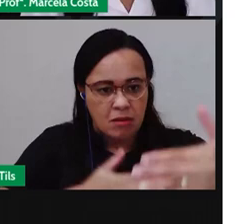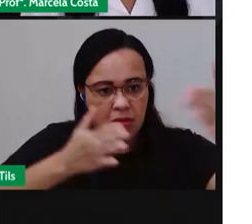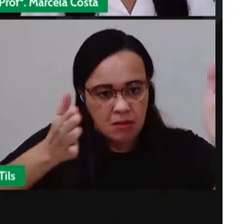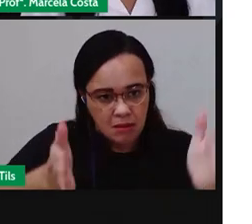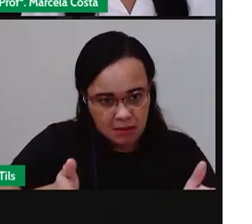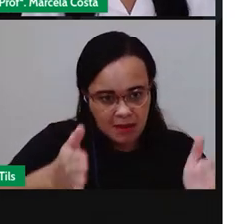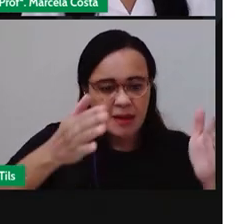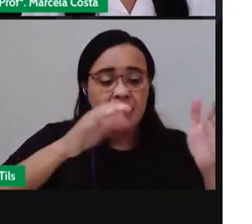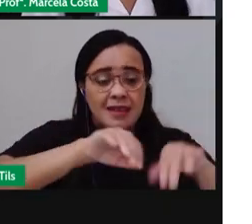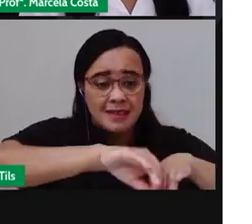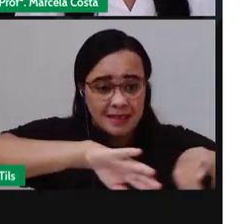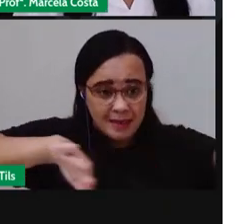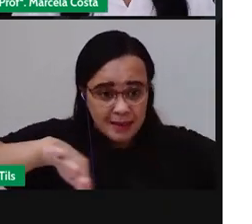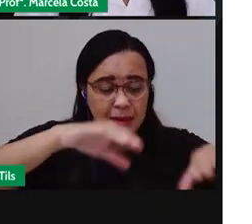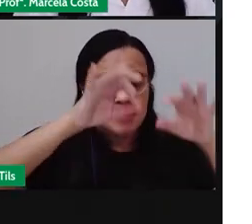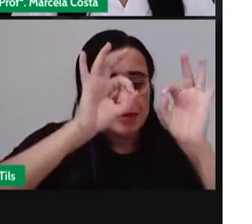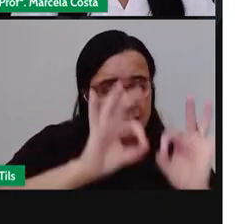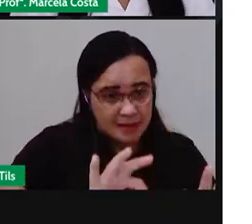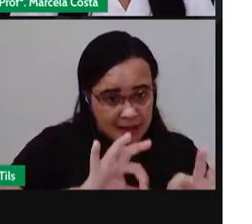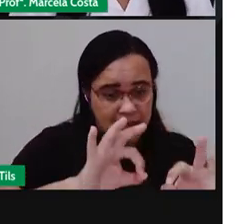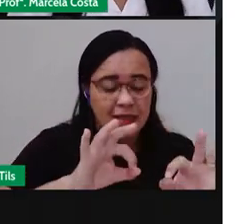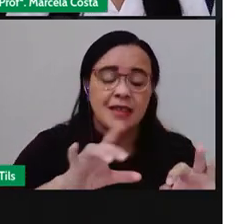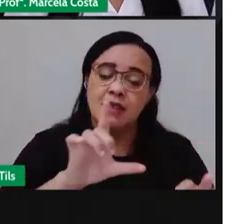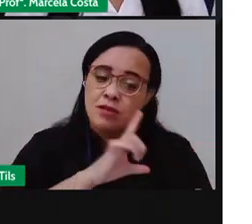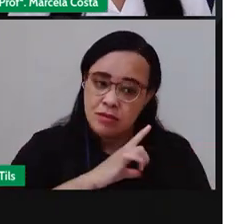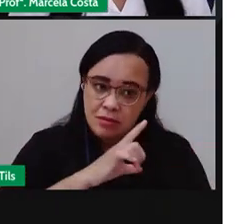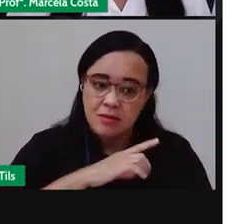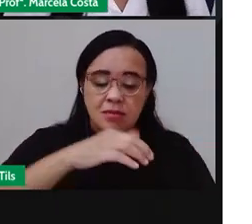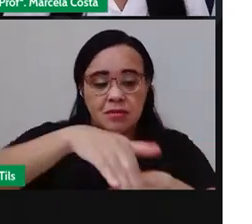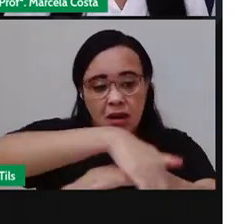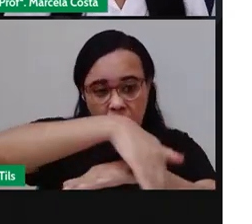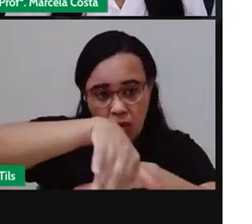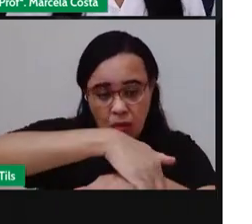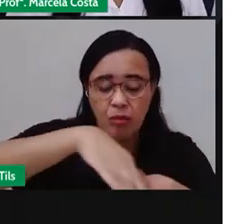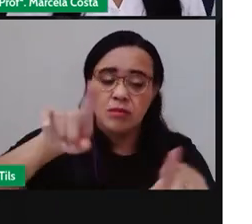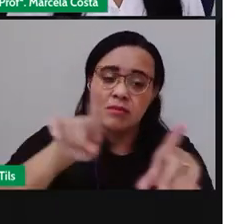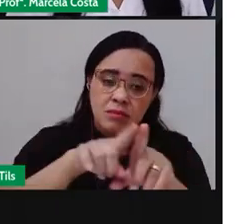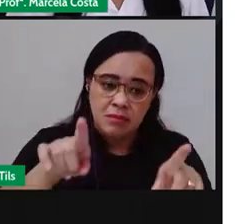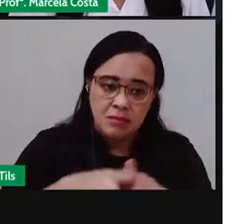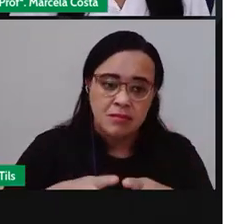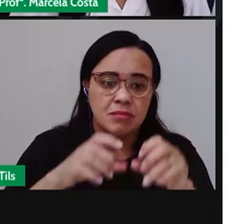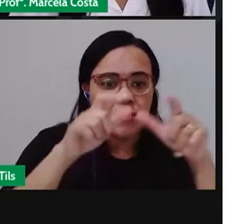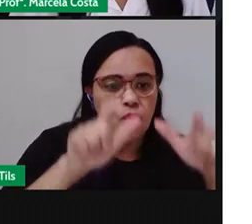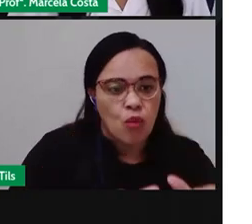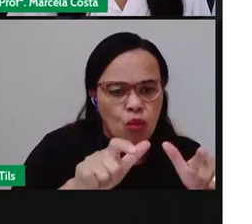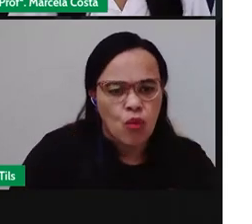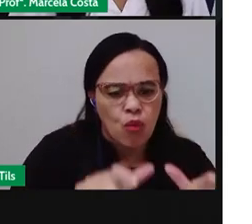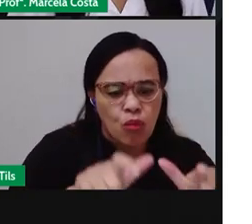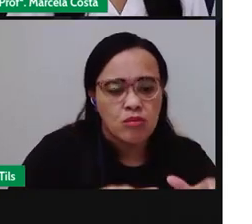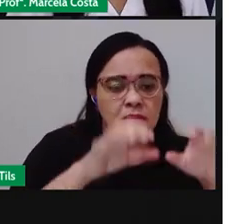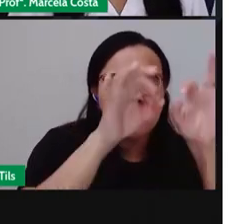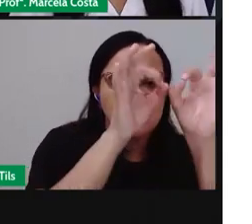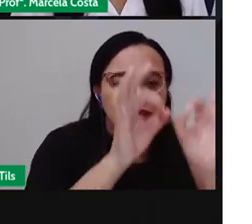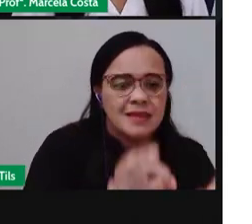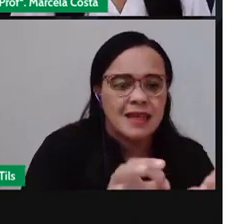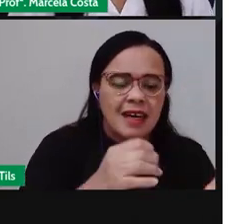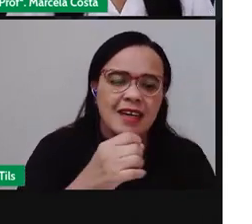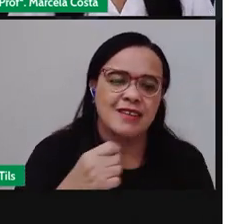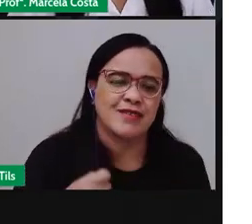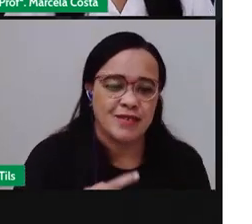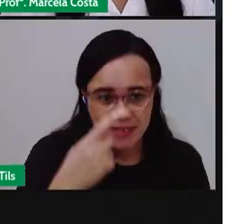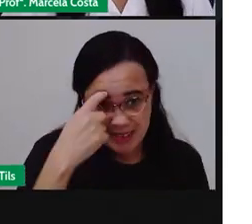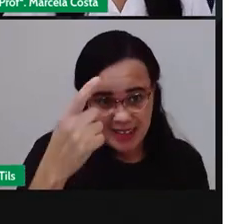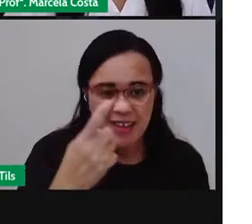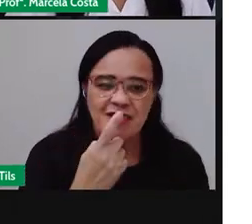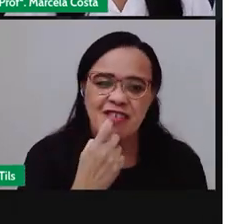separada em casa e na rua. Se na rua tiver uma lixeira na cor vermelha com esse